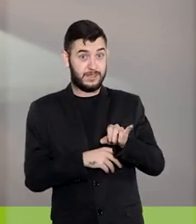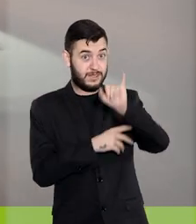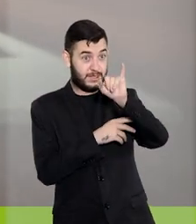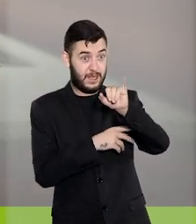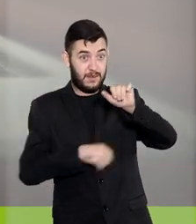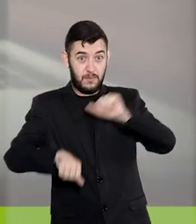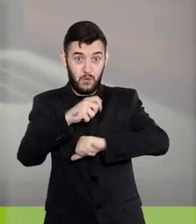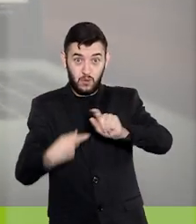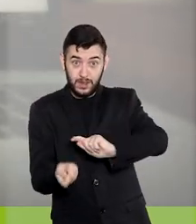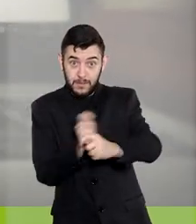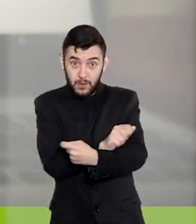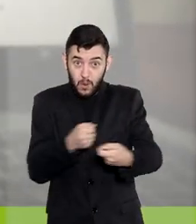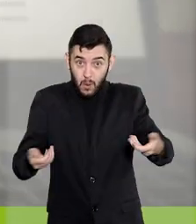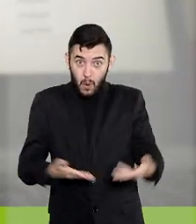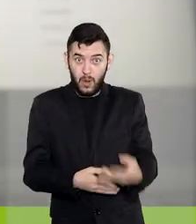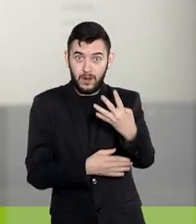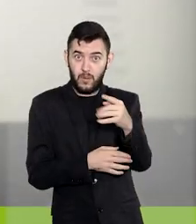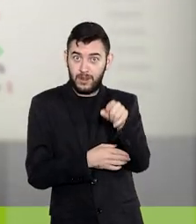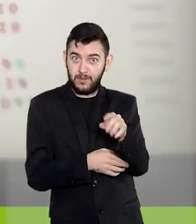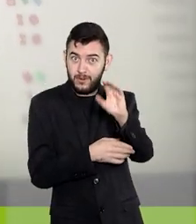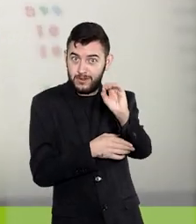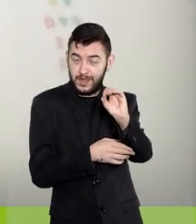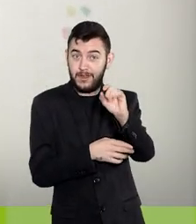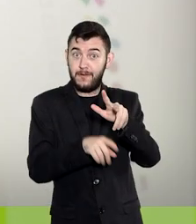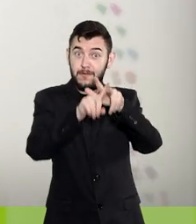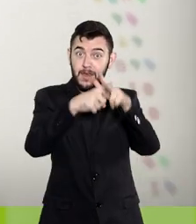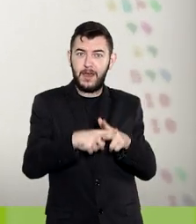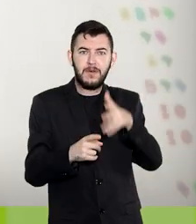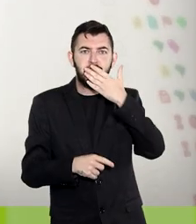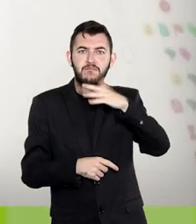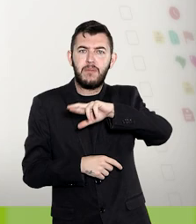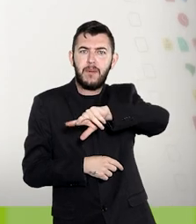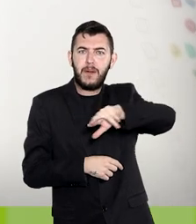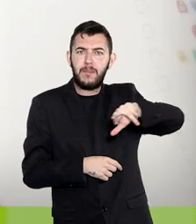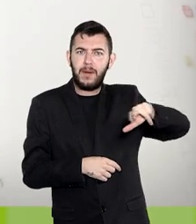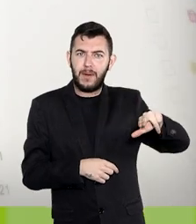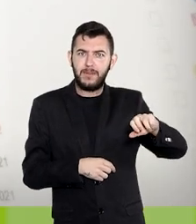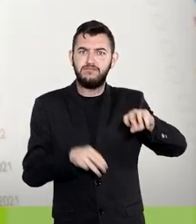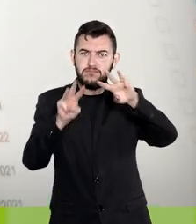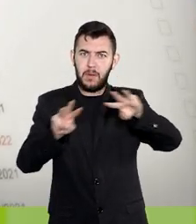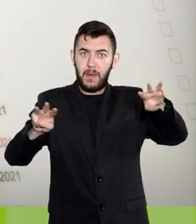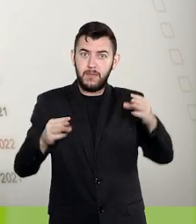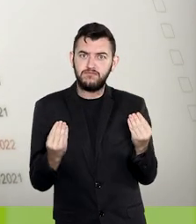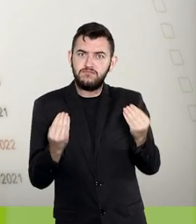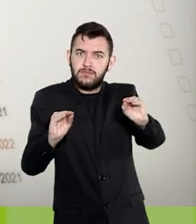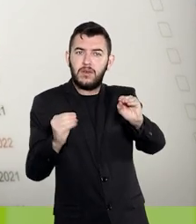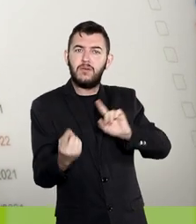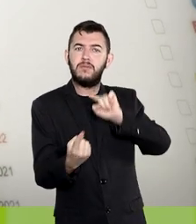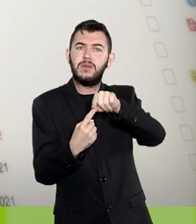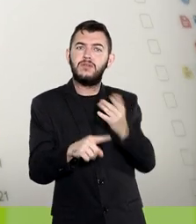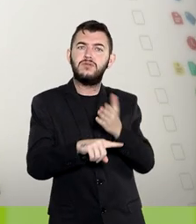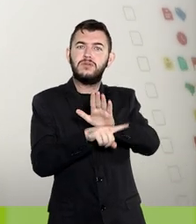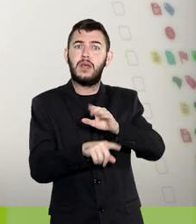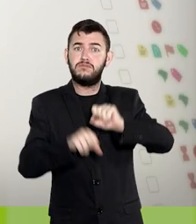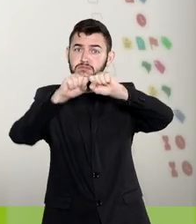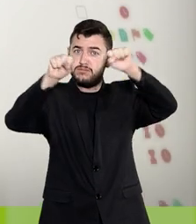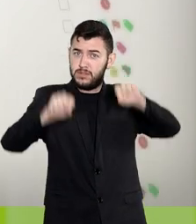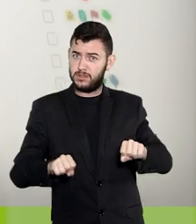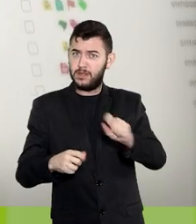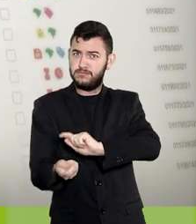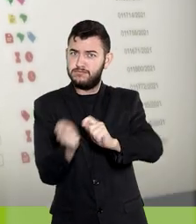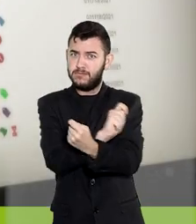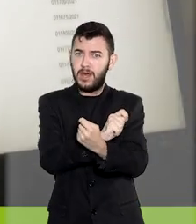O SEI agora é 4.0. Na versão, várias ferramentas foram aprimoradas para facilitar o uso do